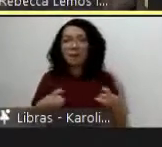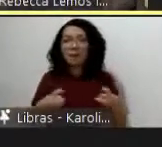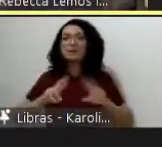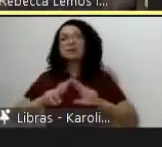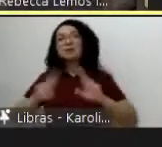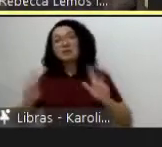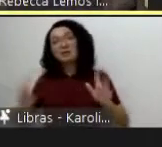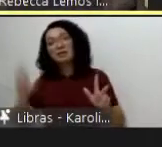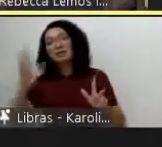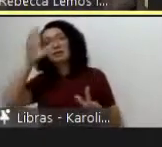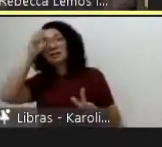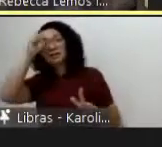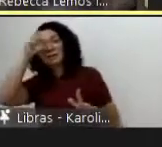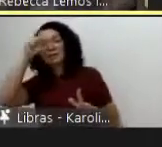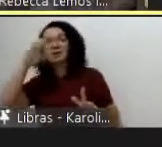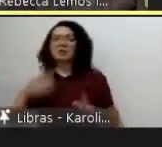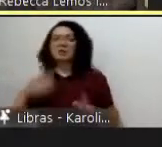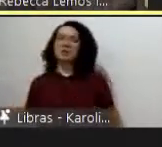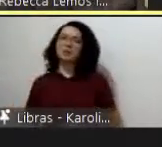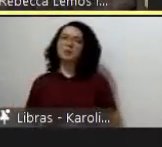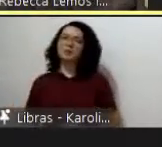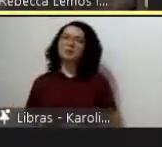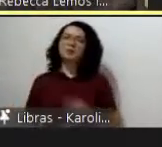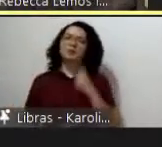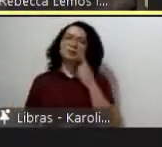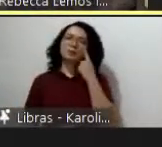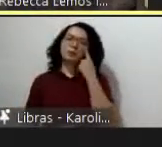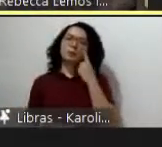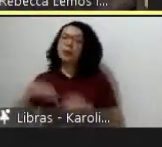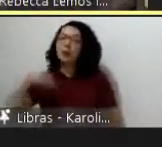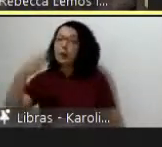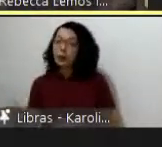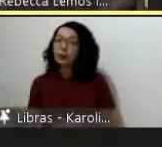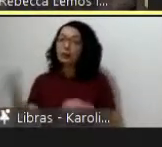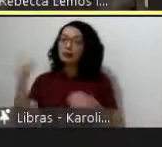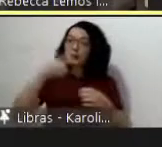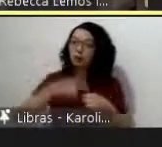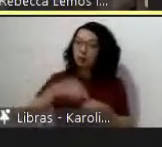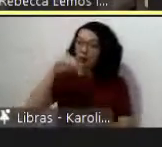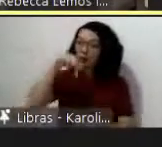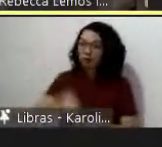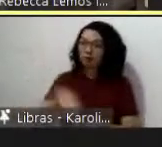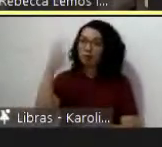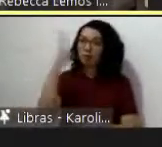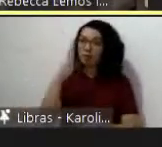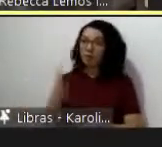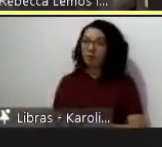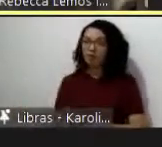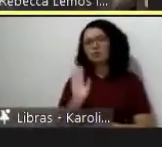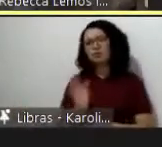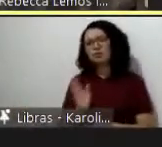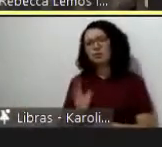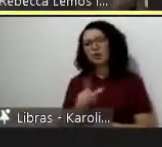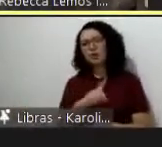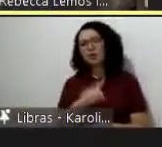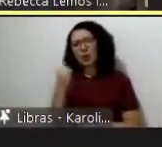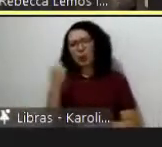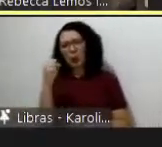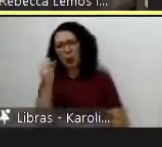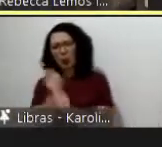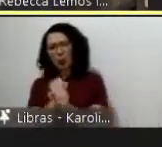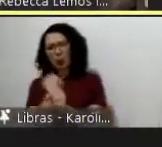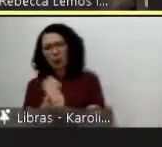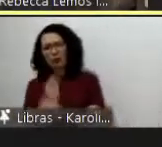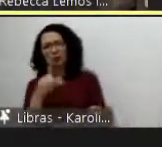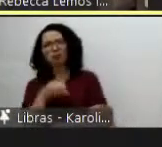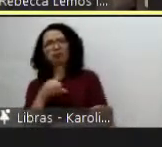geral e quando eu voltei para o Brasil há oito anos em um projeto que parecia muito